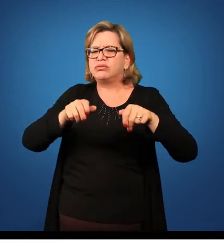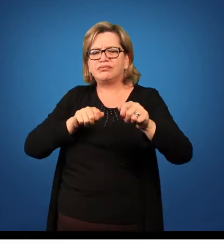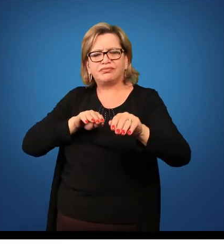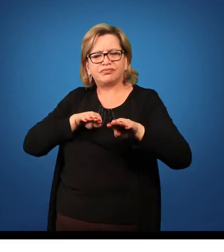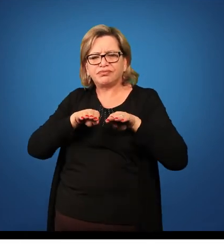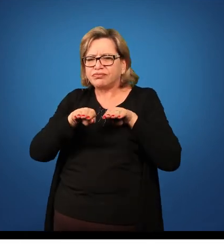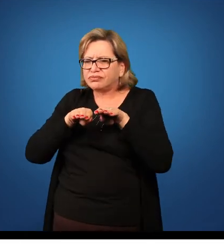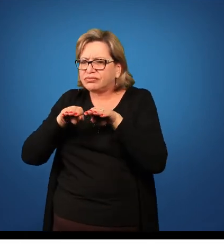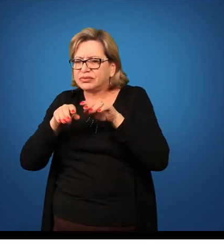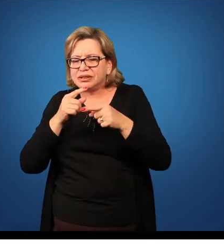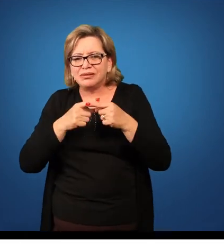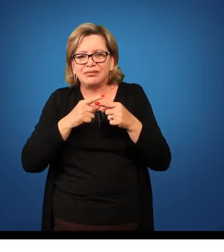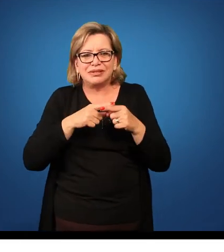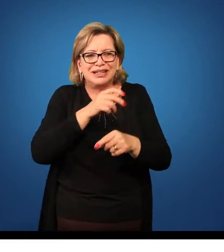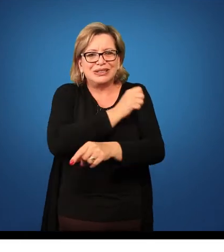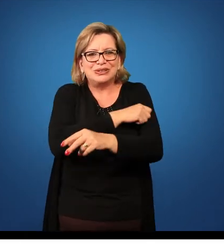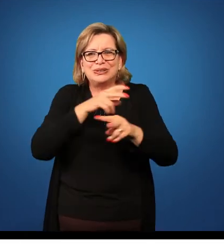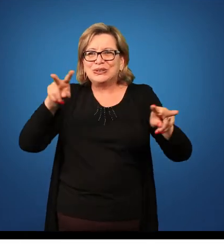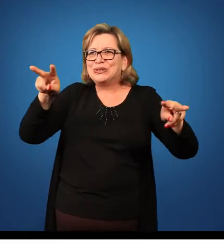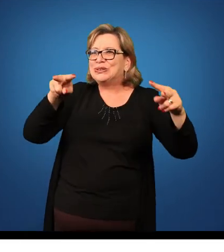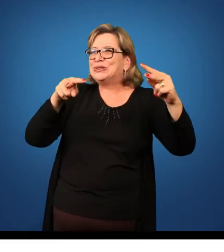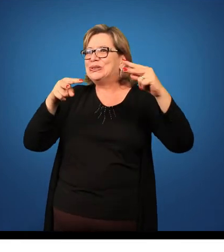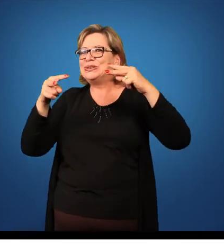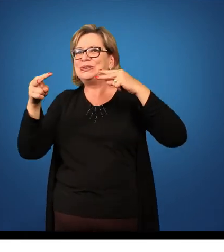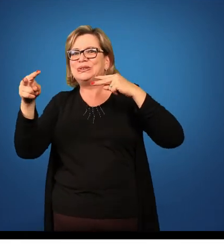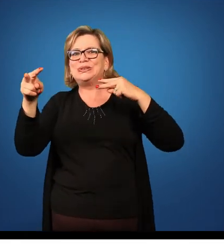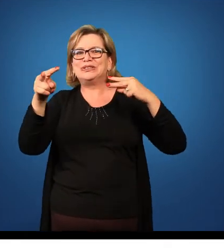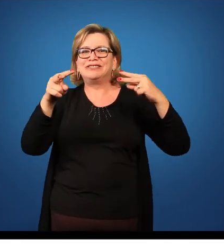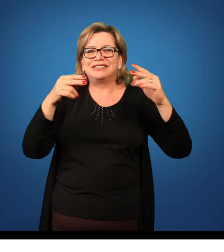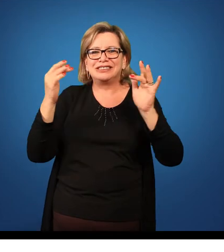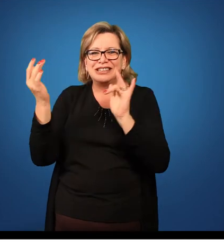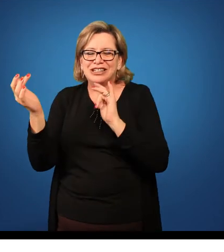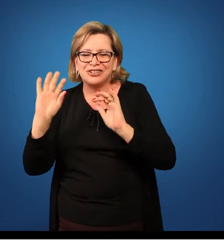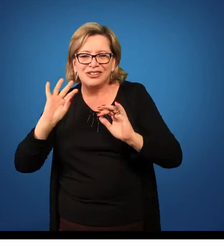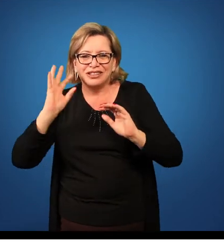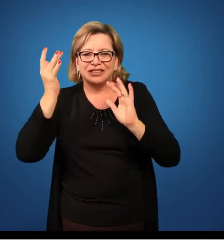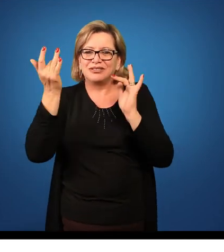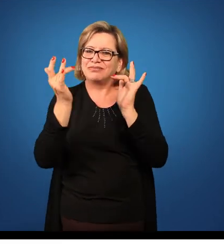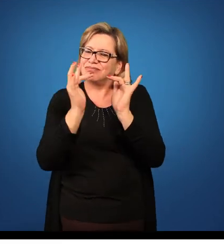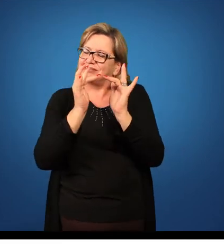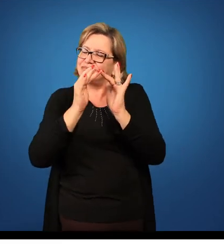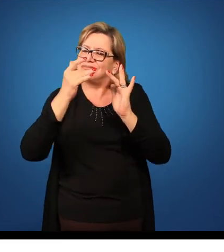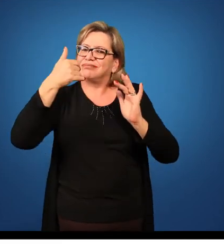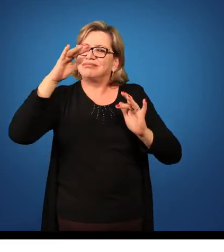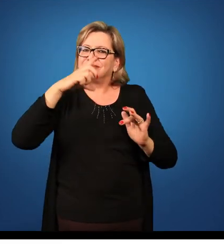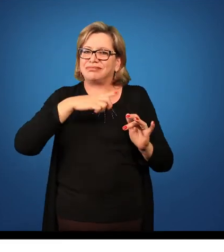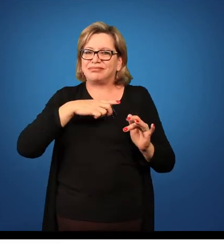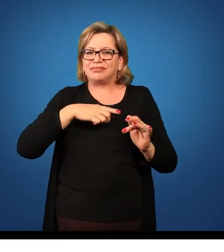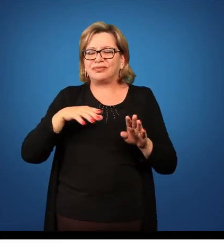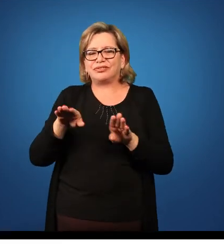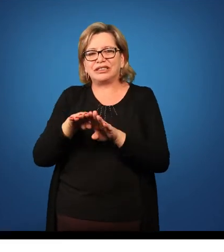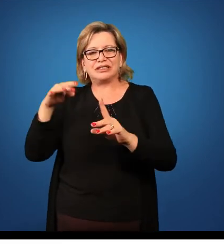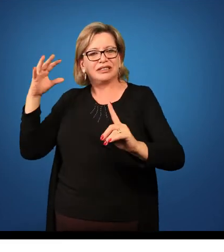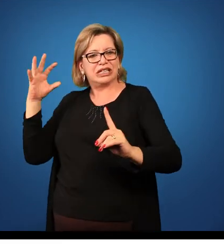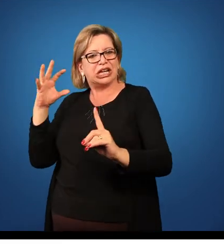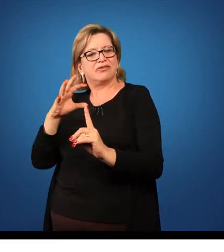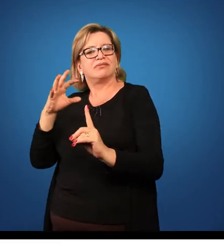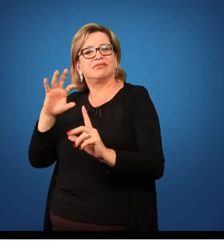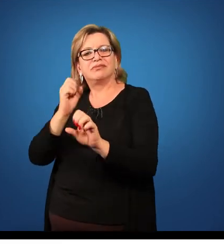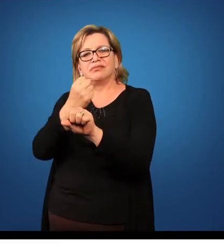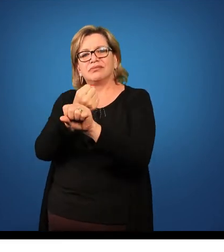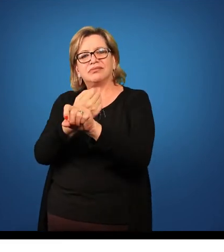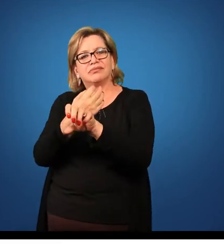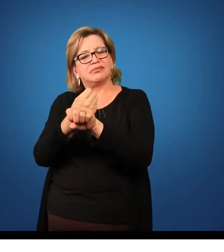também chama a atenção dos alunos e isso te dá um contato maior com os alunos e isso vai influenciar no ensino-aprendizagem.